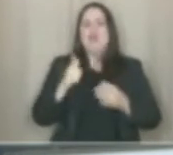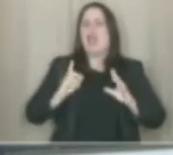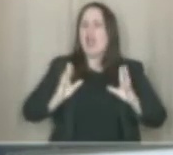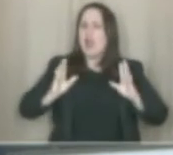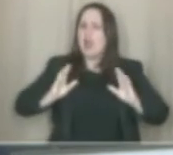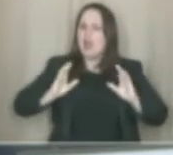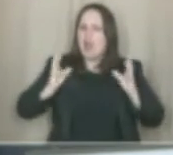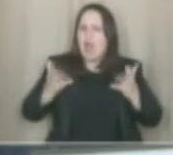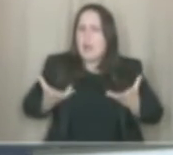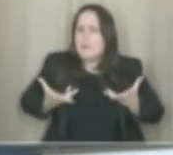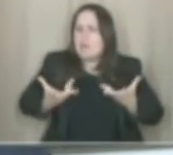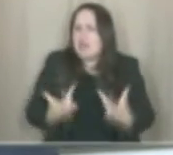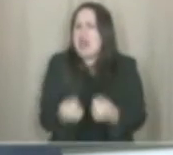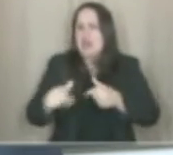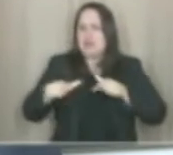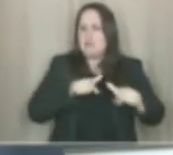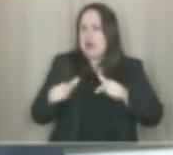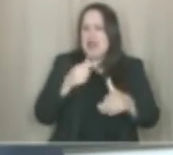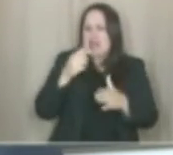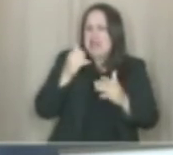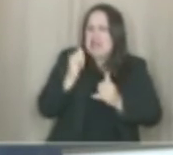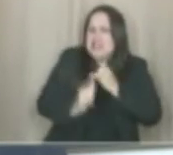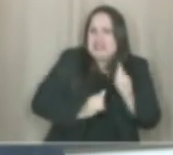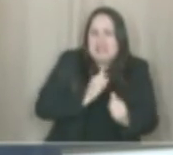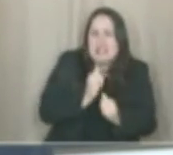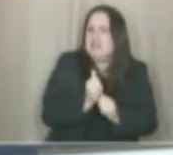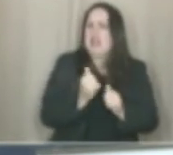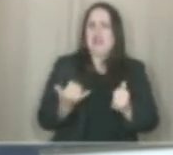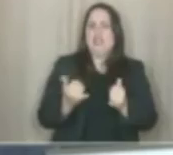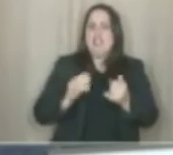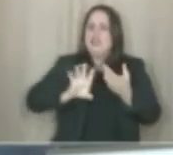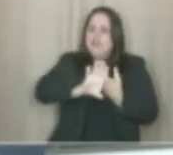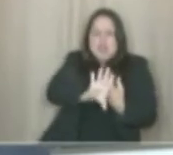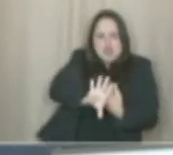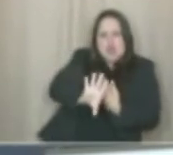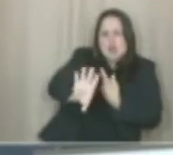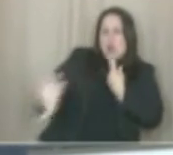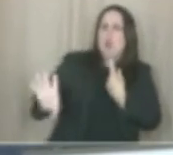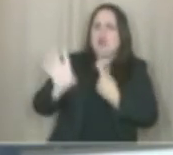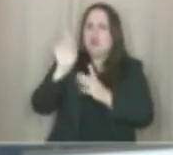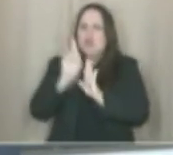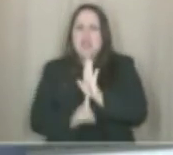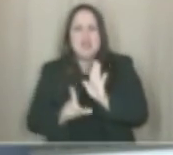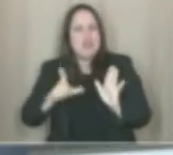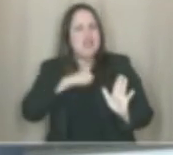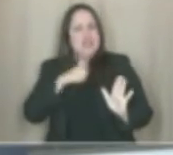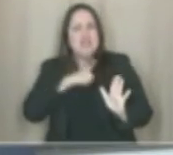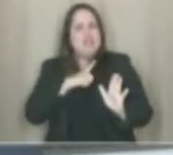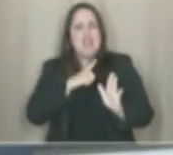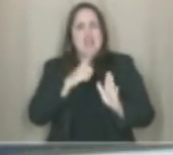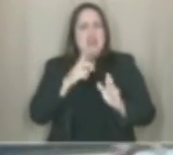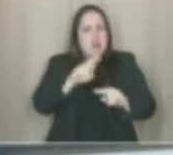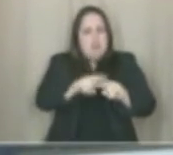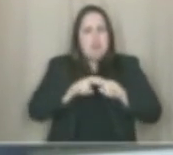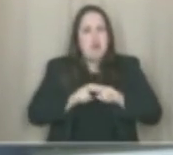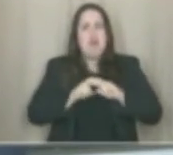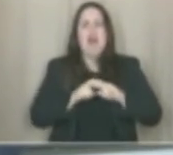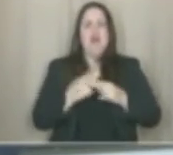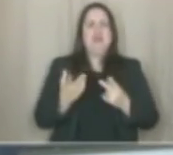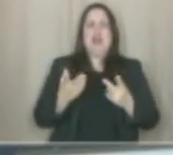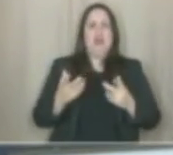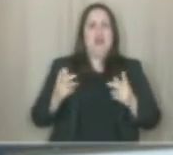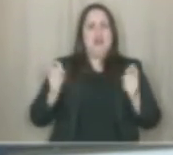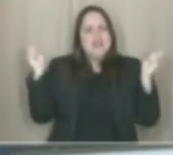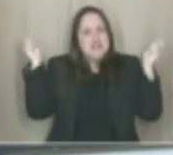habilidade para trabalhar na internet, ela fique alijada, fique excluída de um direito que tem, somente por conta de uma hipossuficiência,